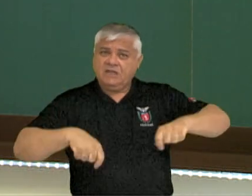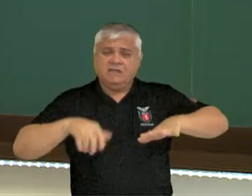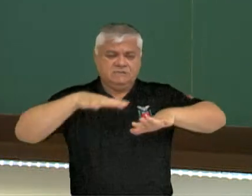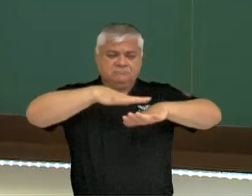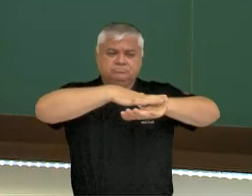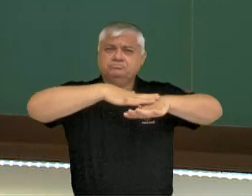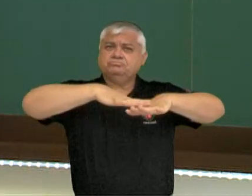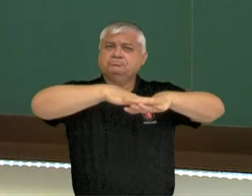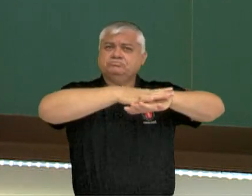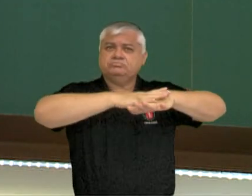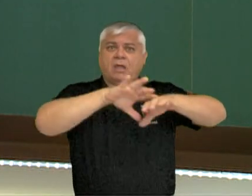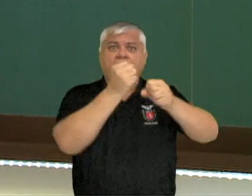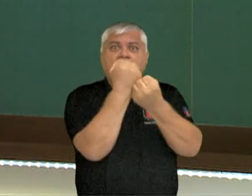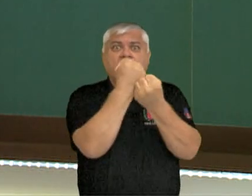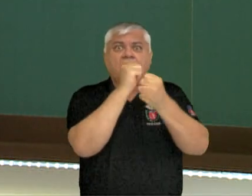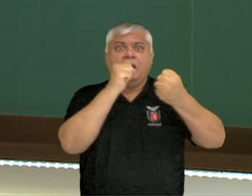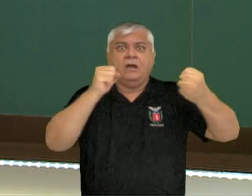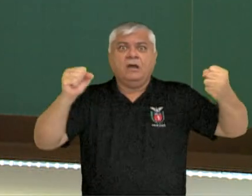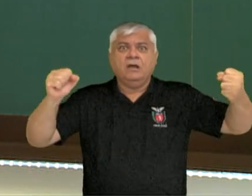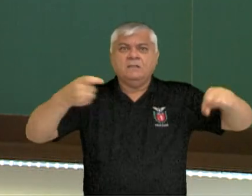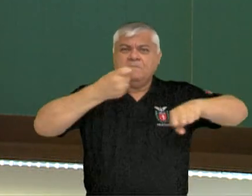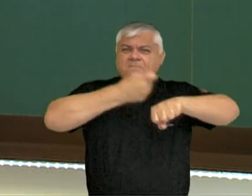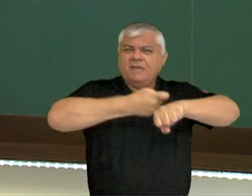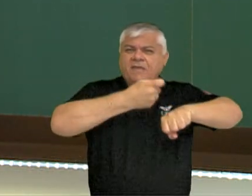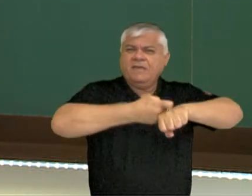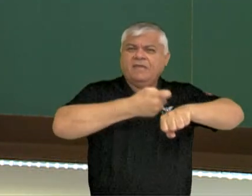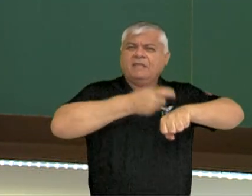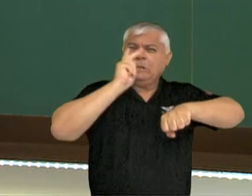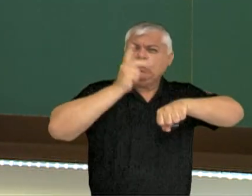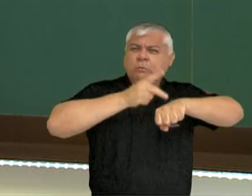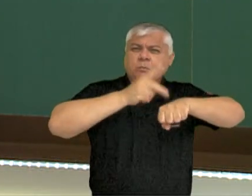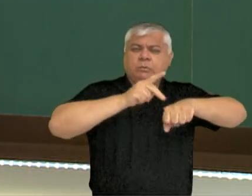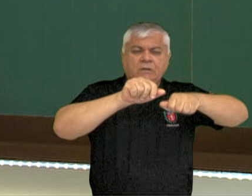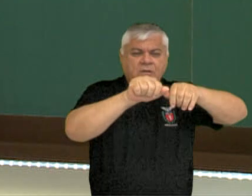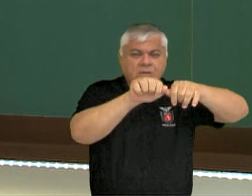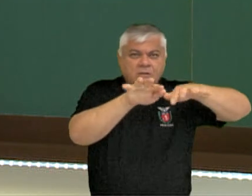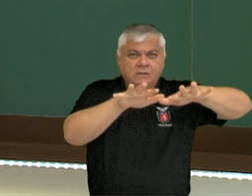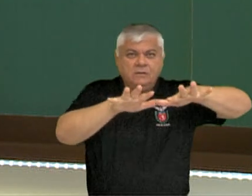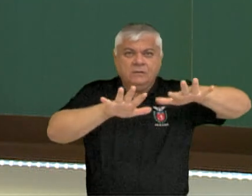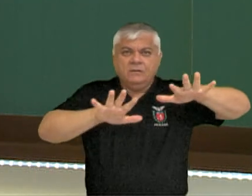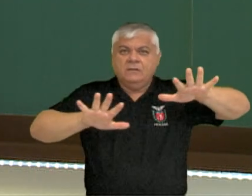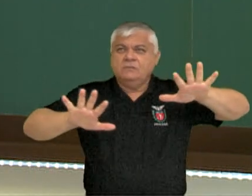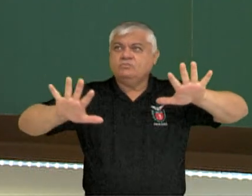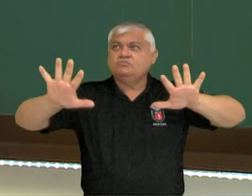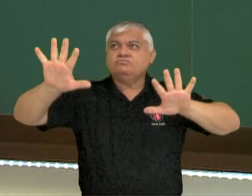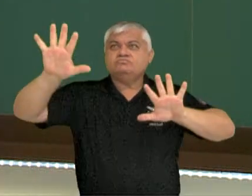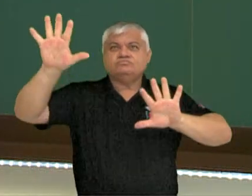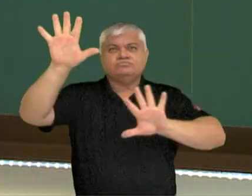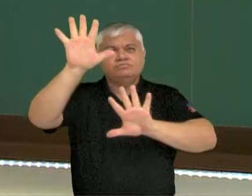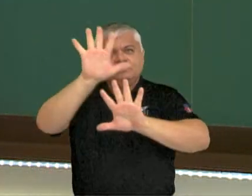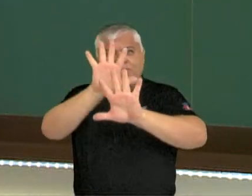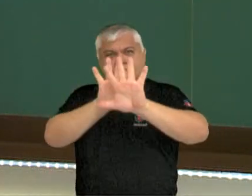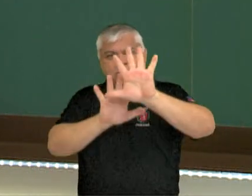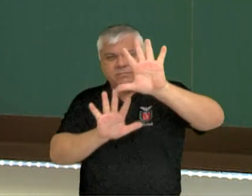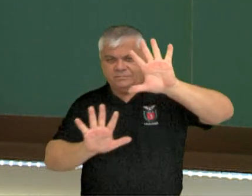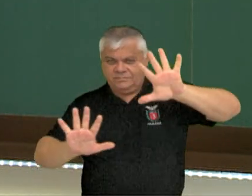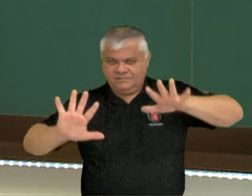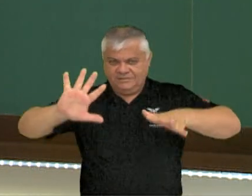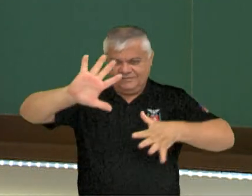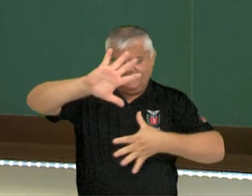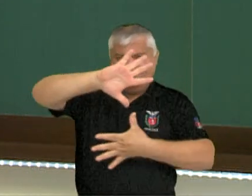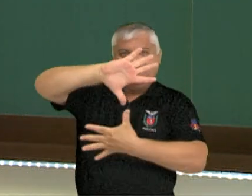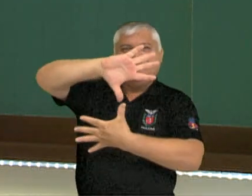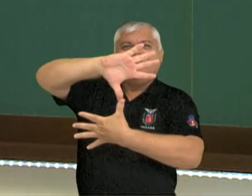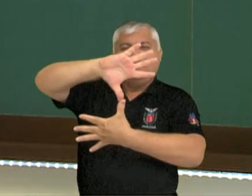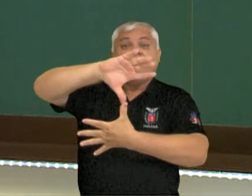é imenso de tamanho. A terra está dividida em placas tectônicas. Então nós temos grandes